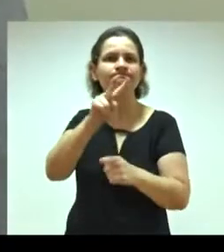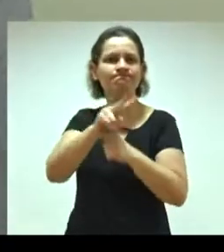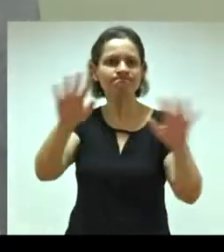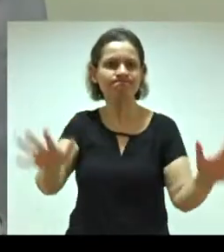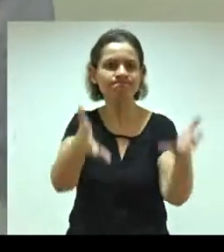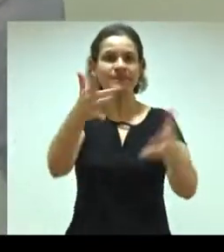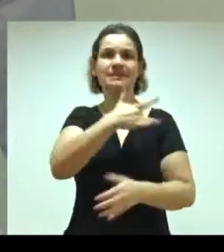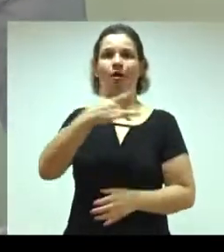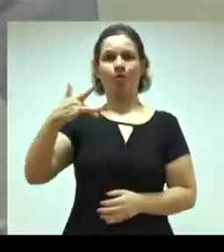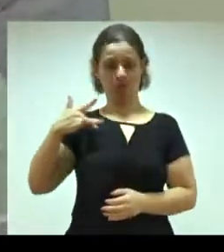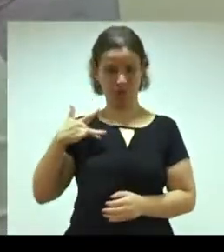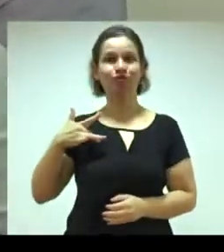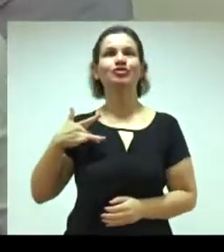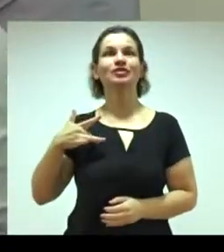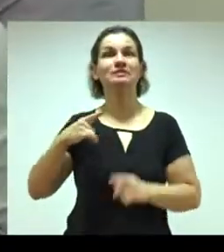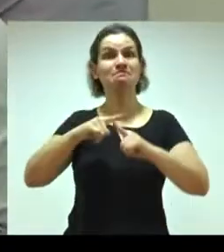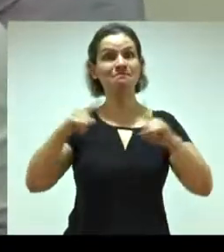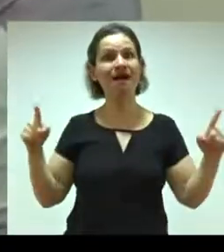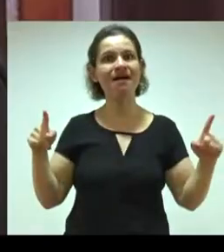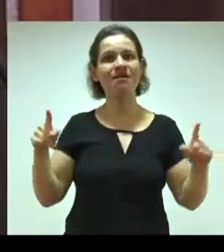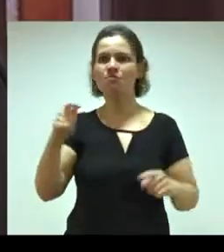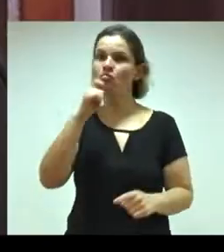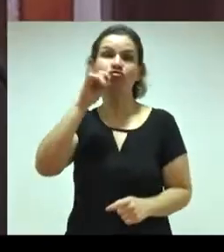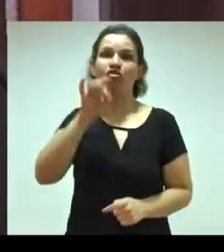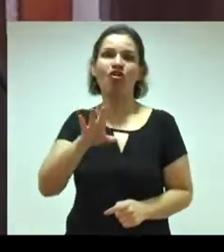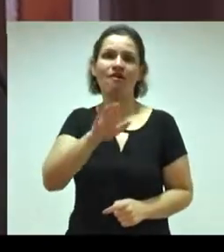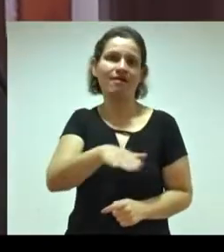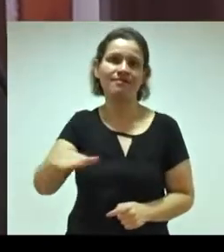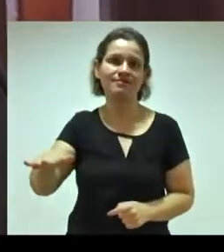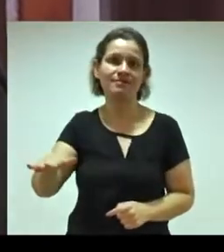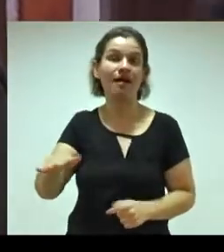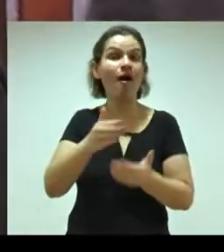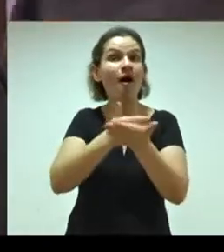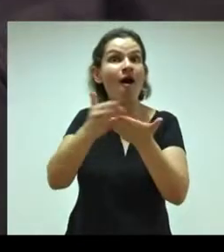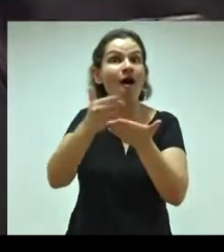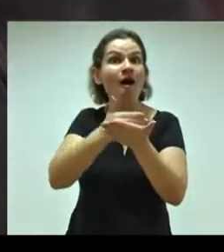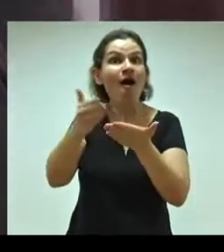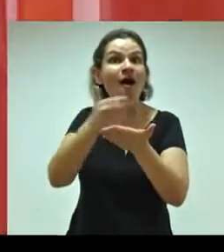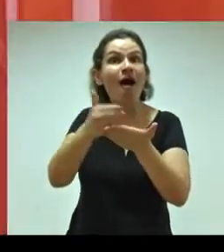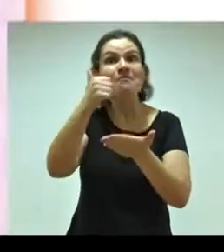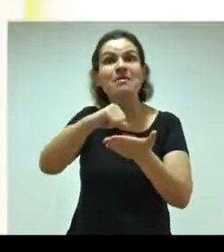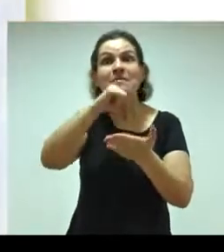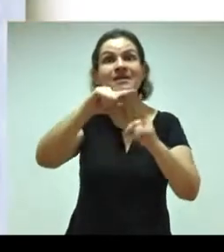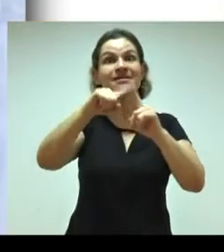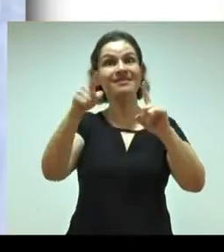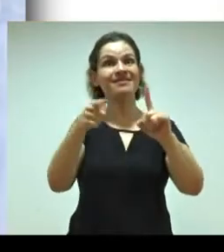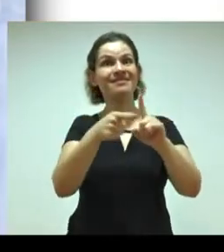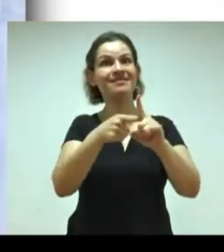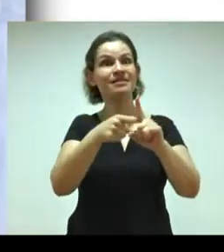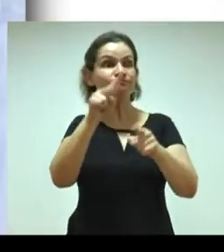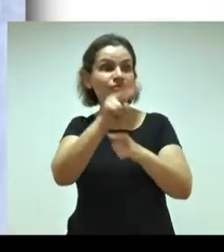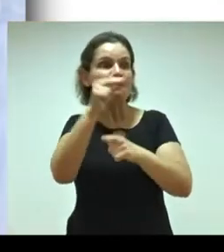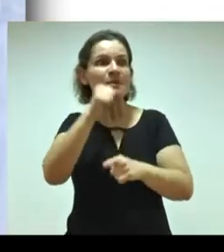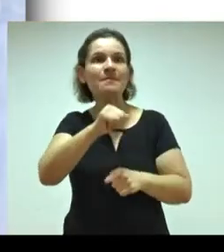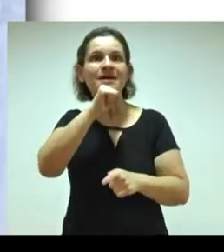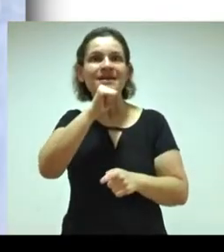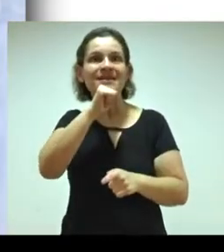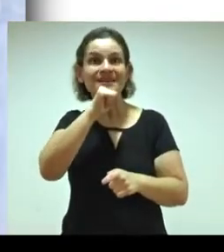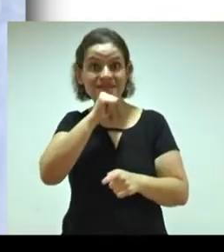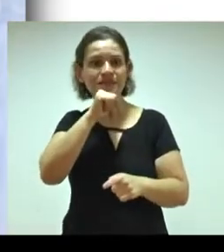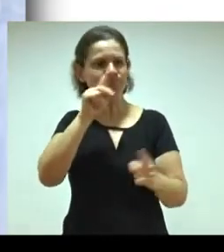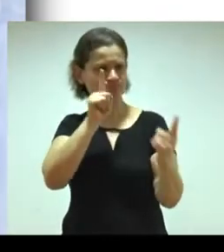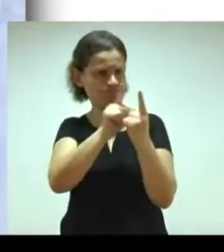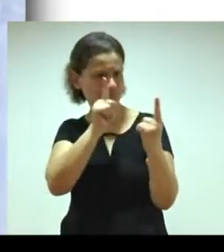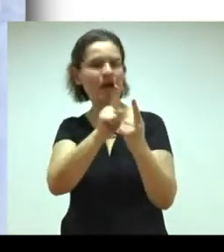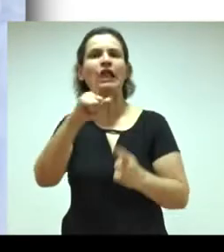promoção de saúde, mas não só da criança. A gente começa na gestação, as gestantes são